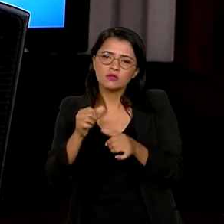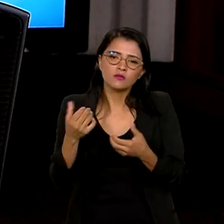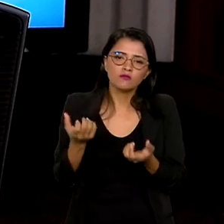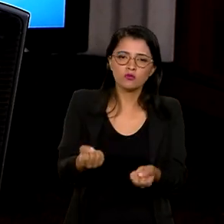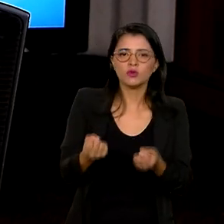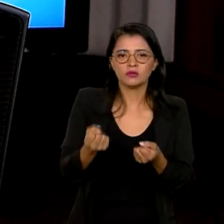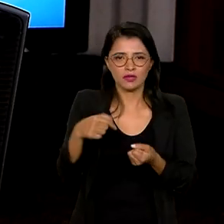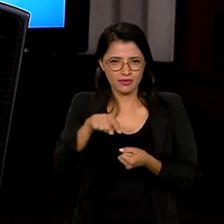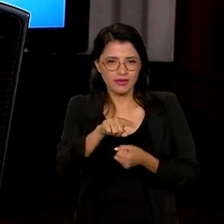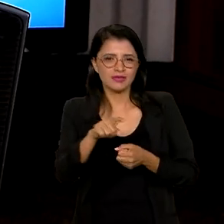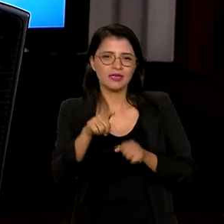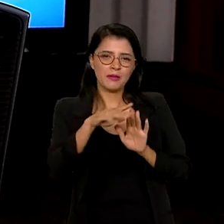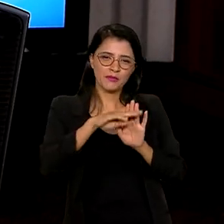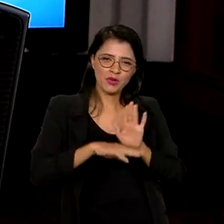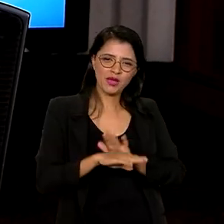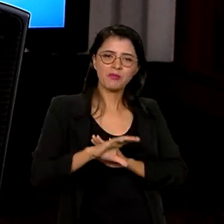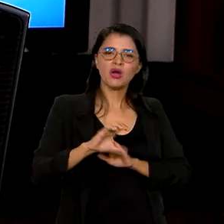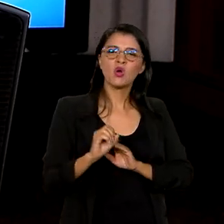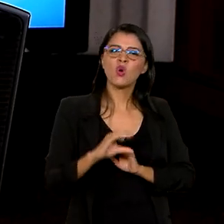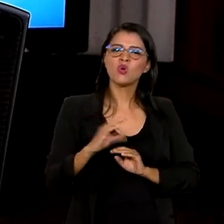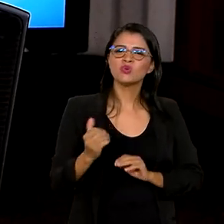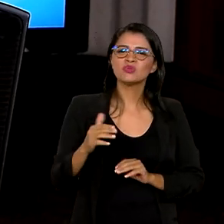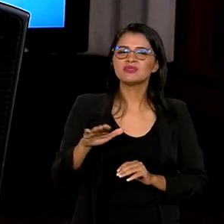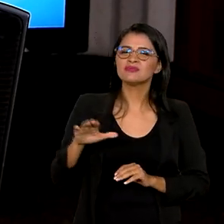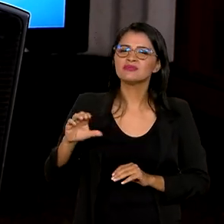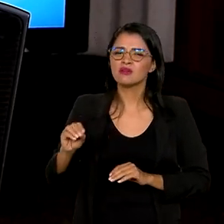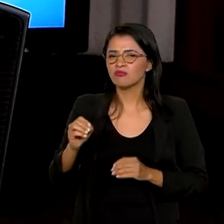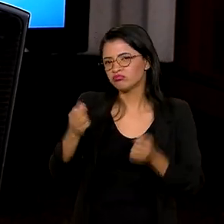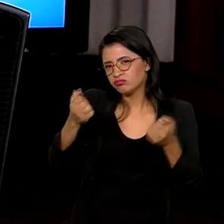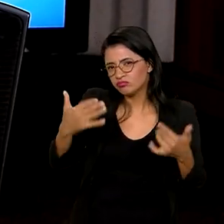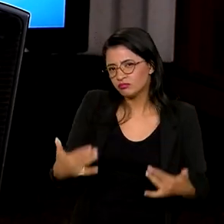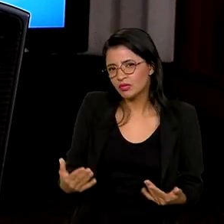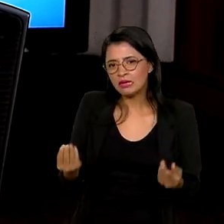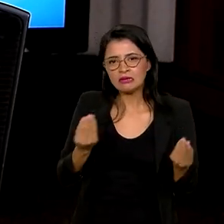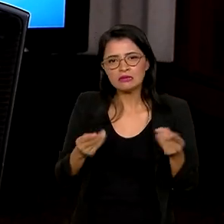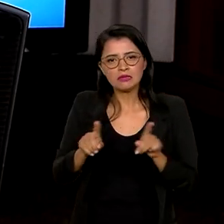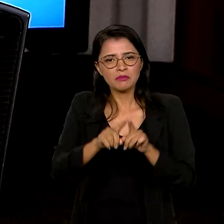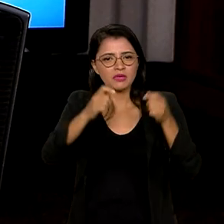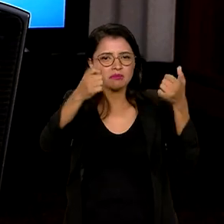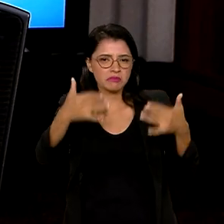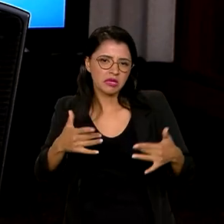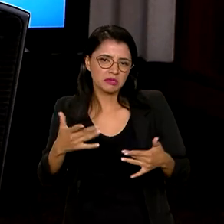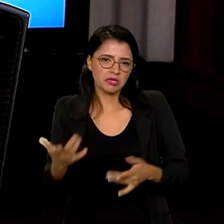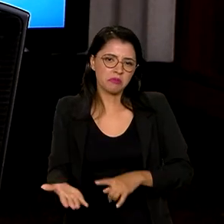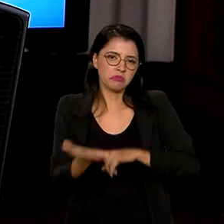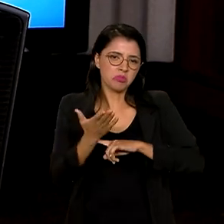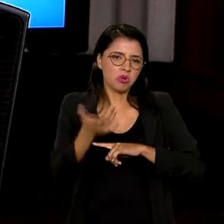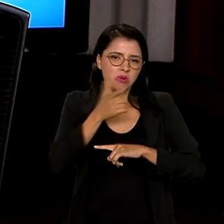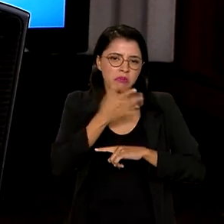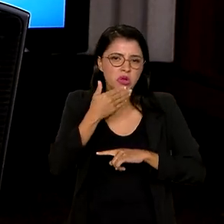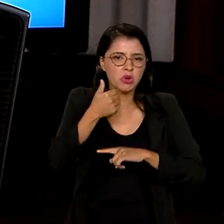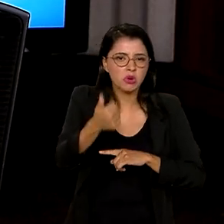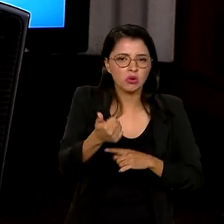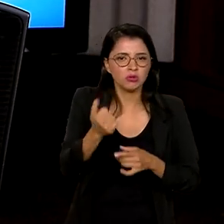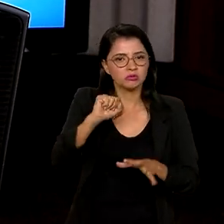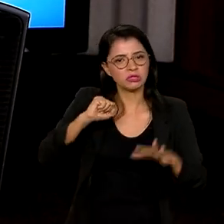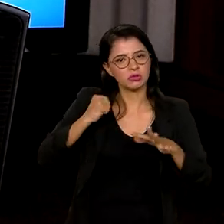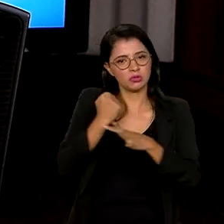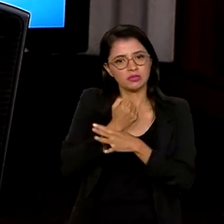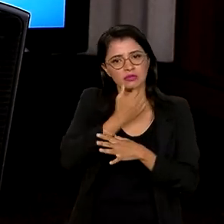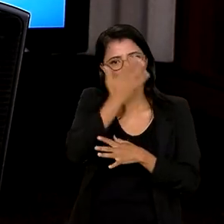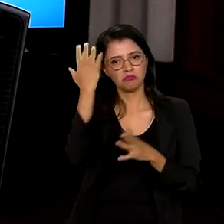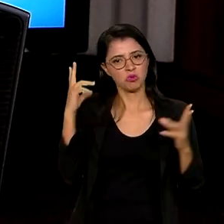nesse programa de concessões. Eu gostaria que você comentasse e dizendo se elas contribuem para essa maior segurança dos usuários